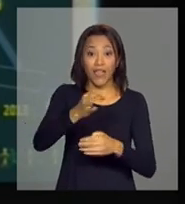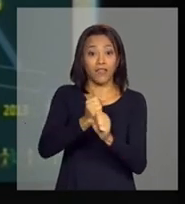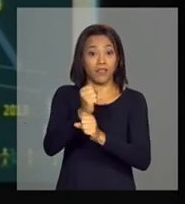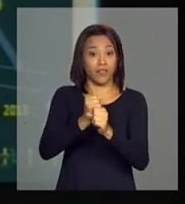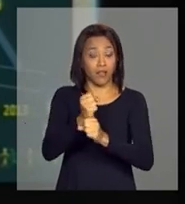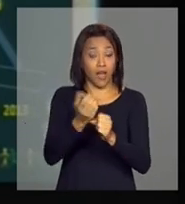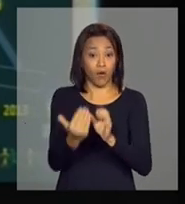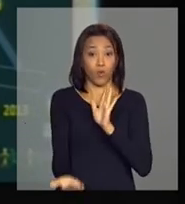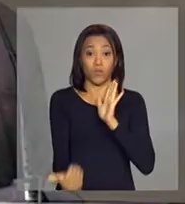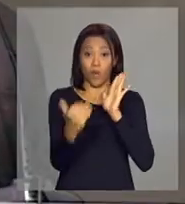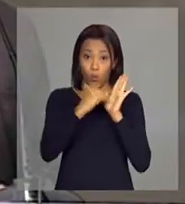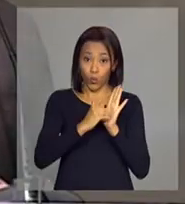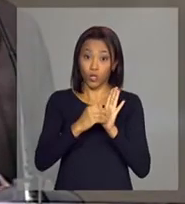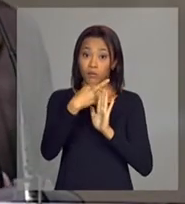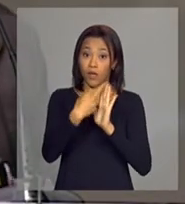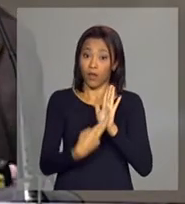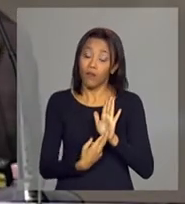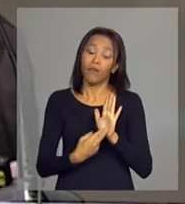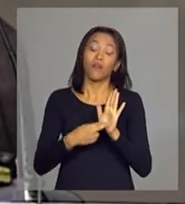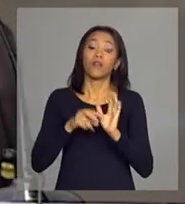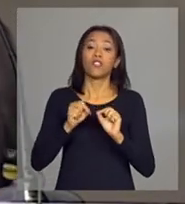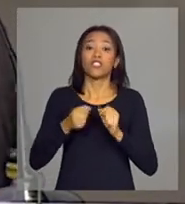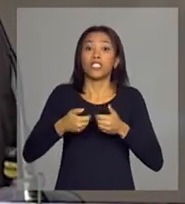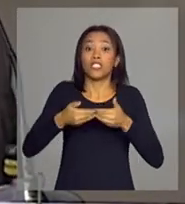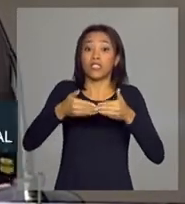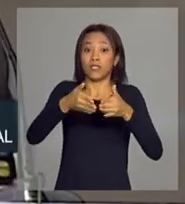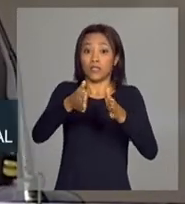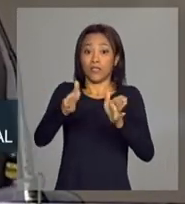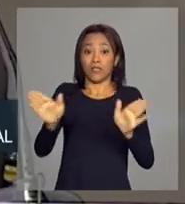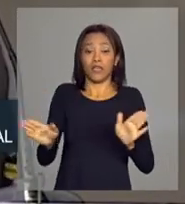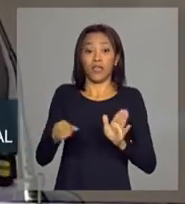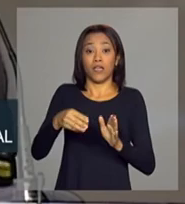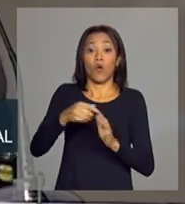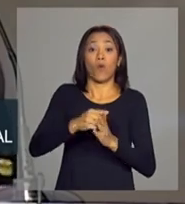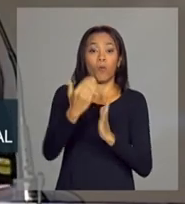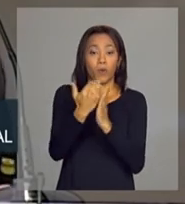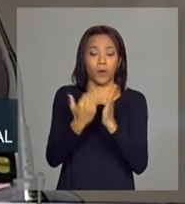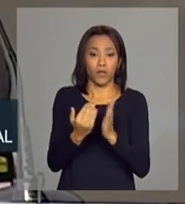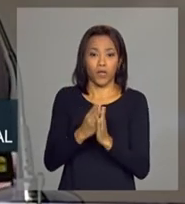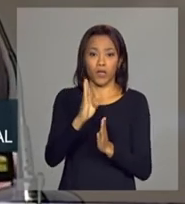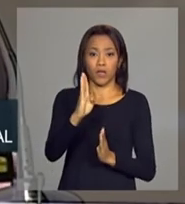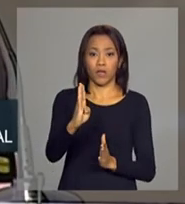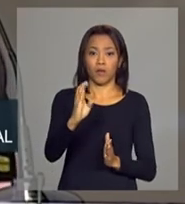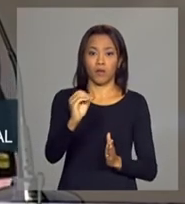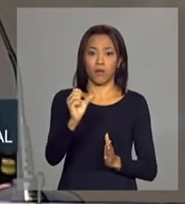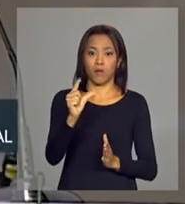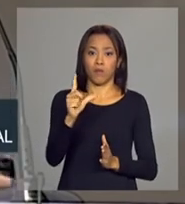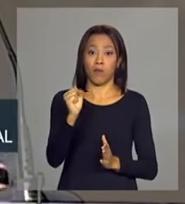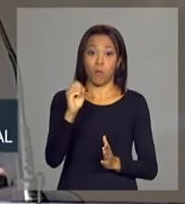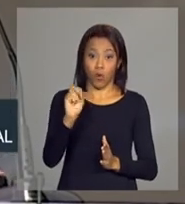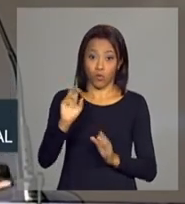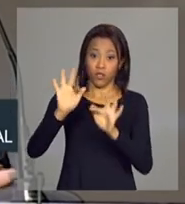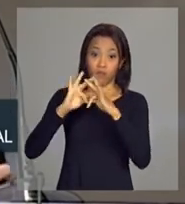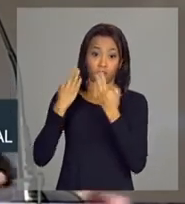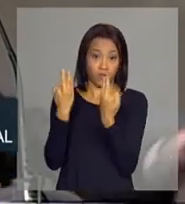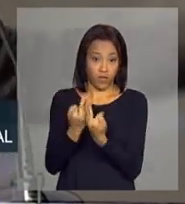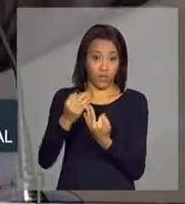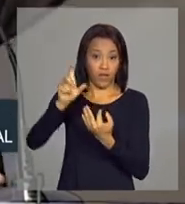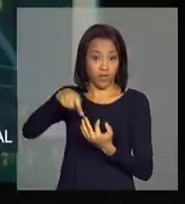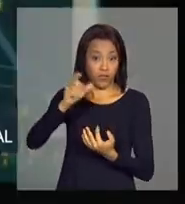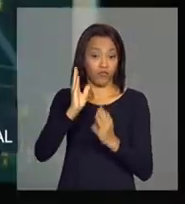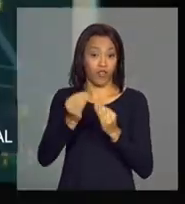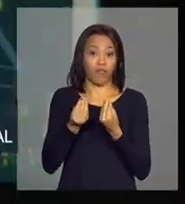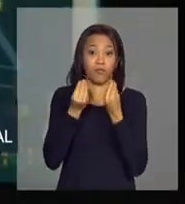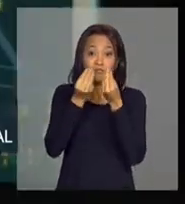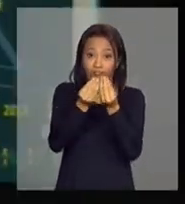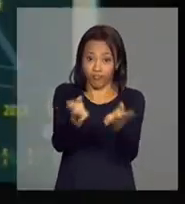medida da presidenta Dilma, de estender o Bolsa Família para todas as famílias já cadastradas com renda até R$ 70,00. Nós